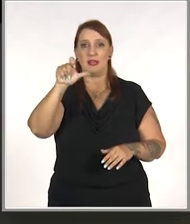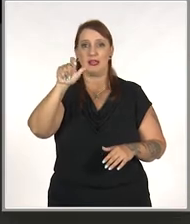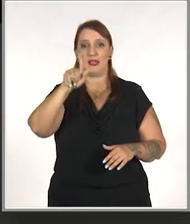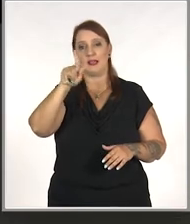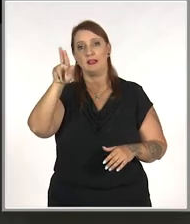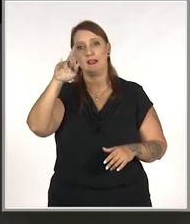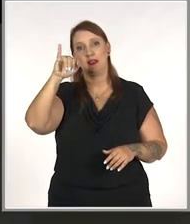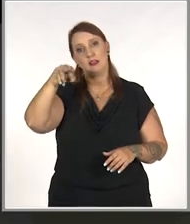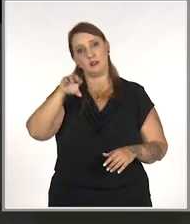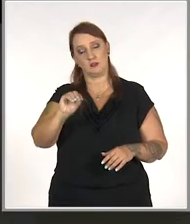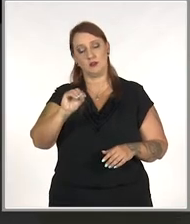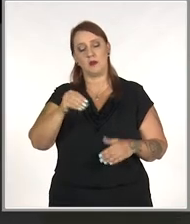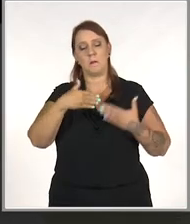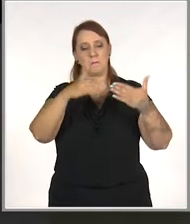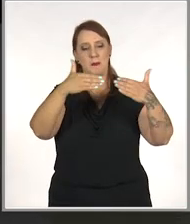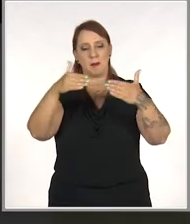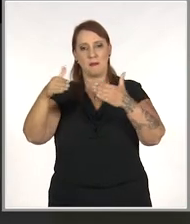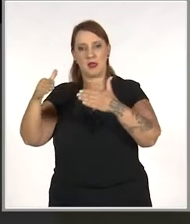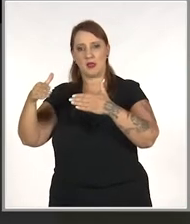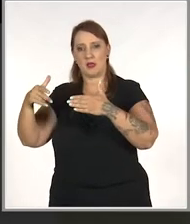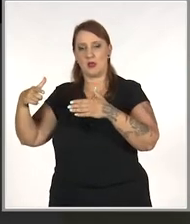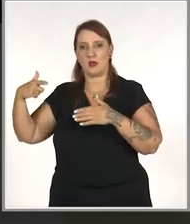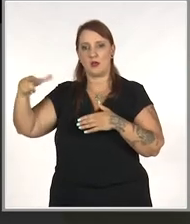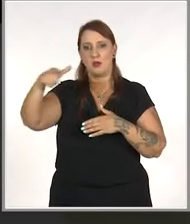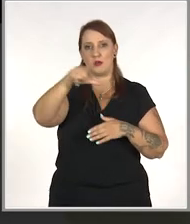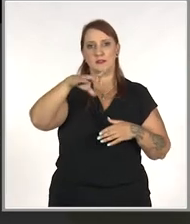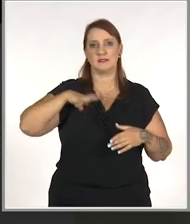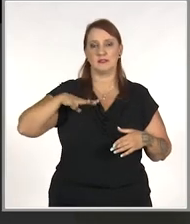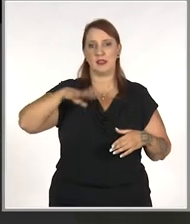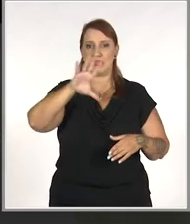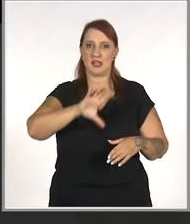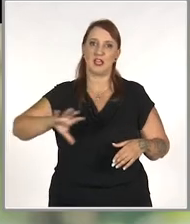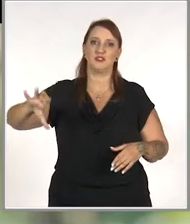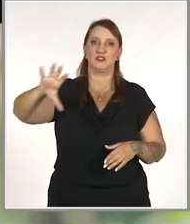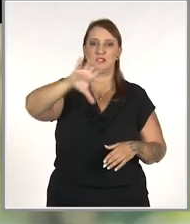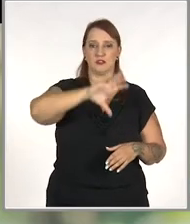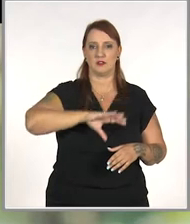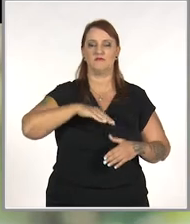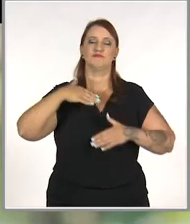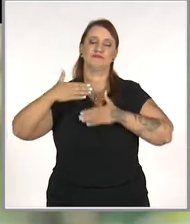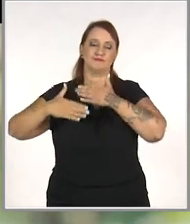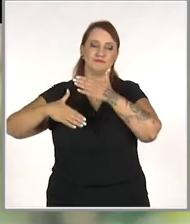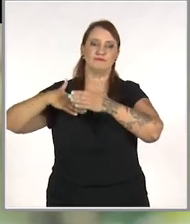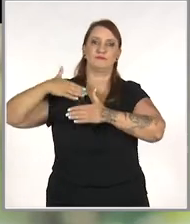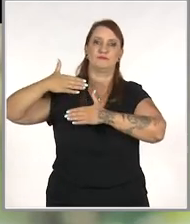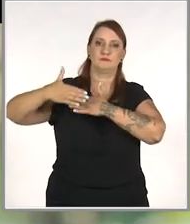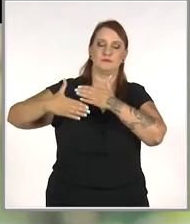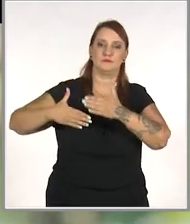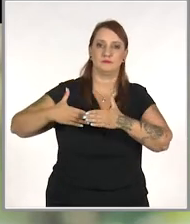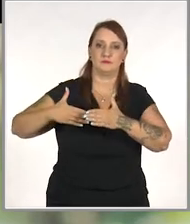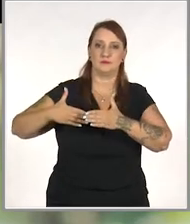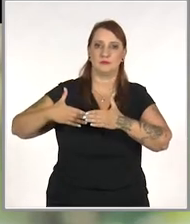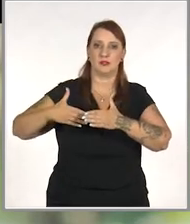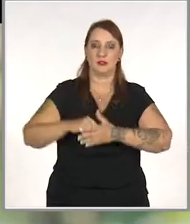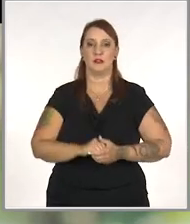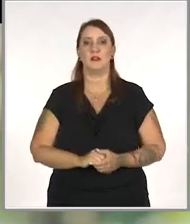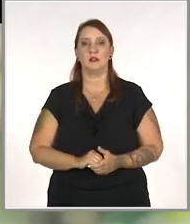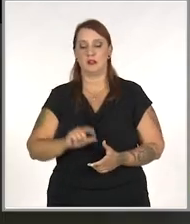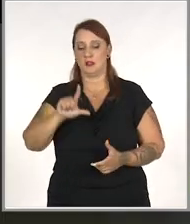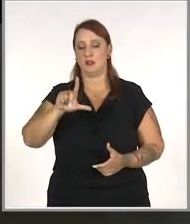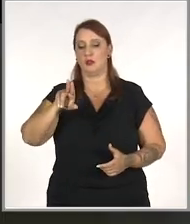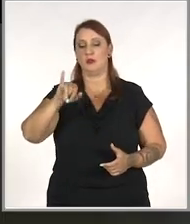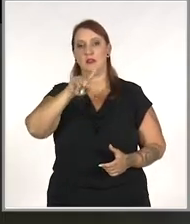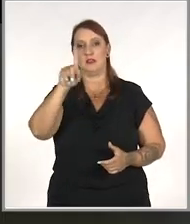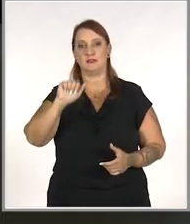Aos poucos, mais lojas são abertas em outras cidades da região. O tempo passa. A pequena Luiza Helena,